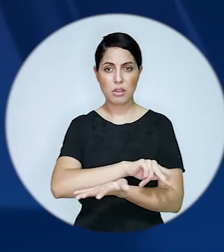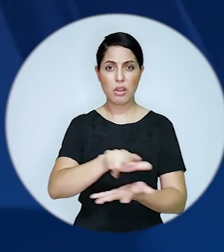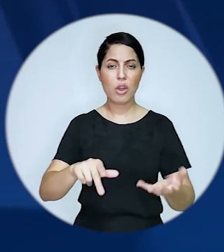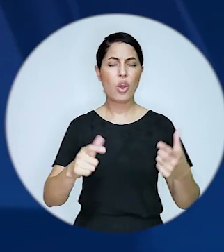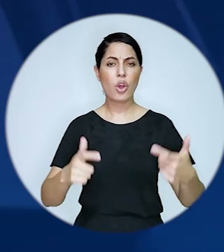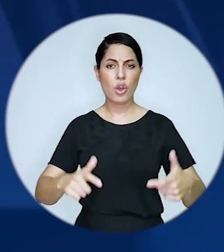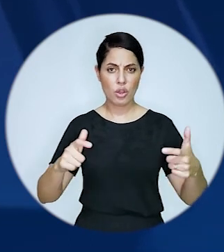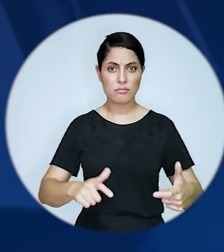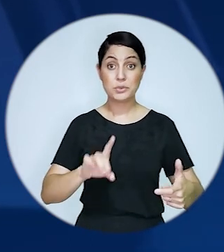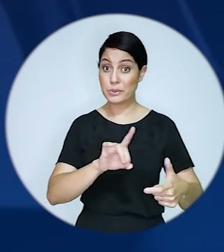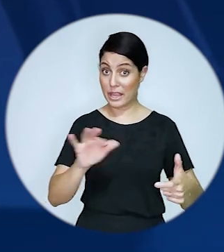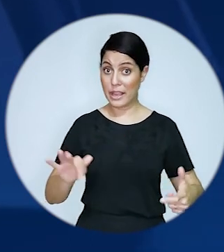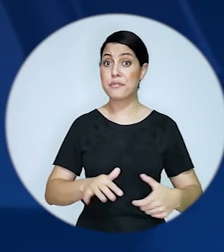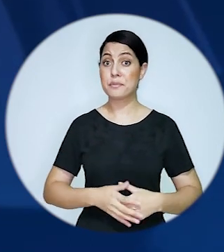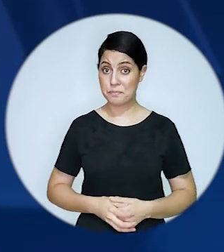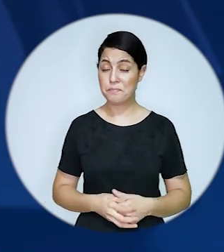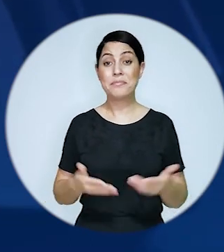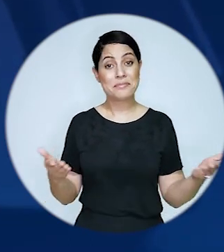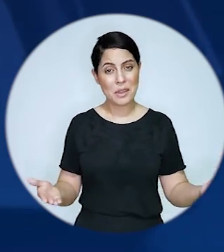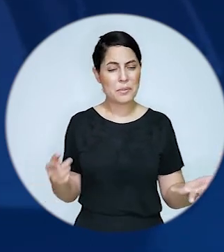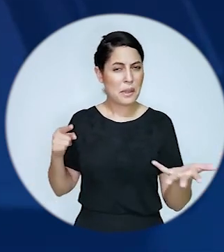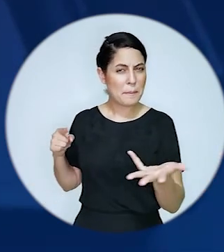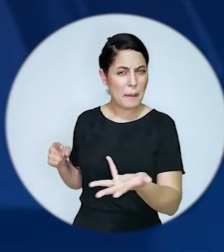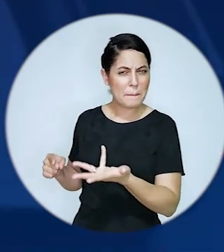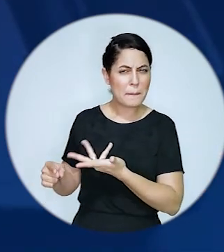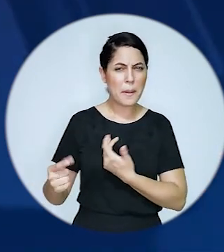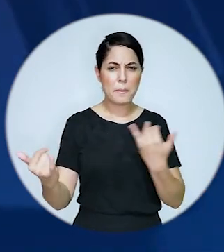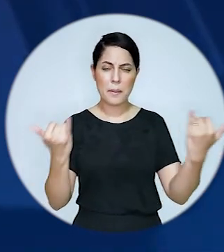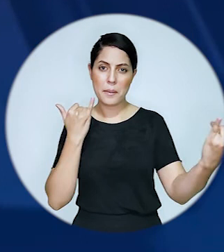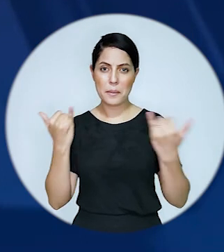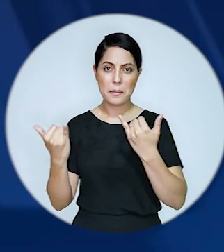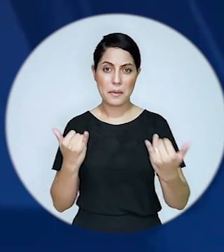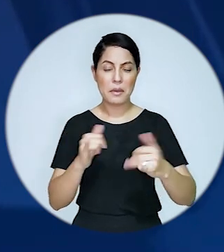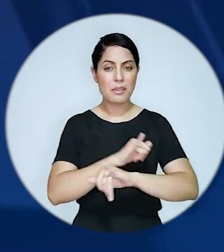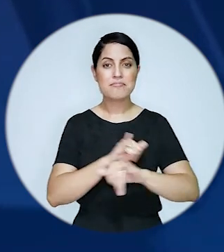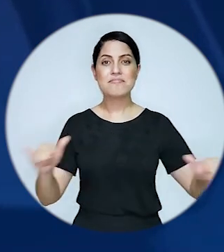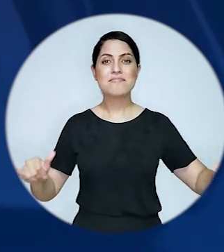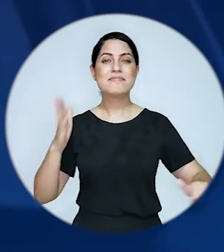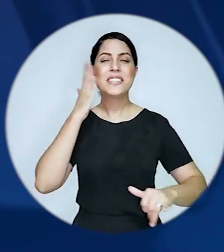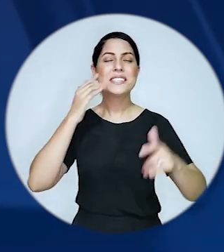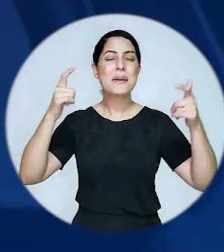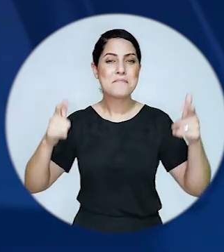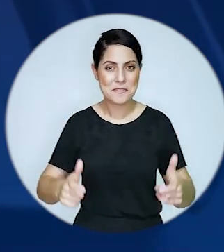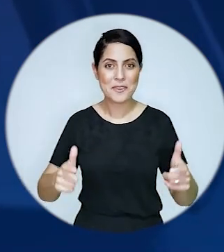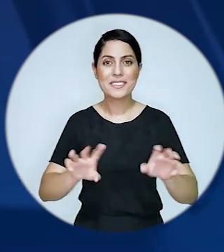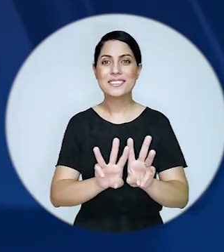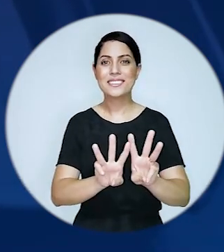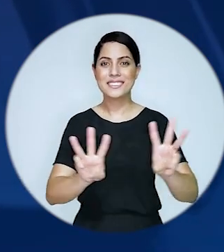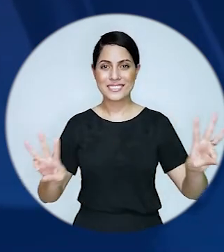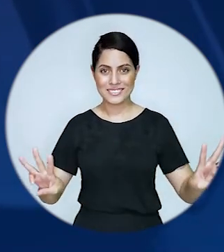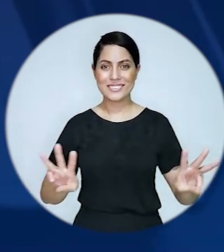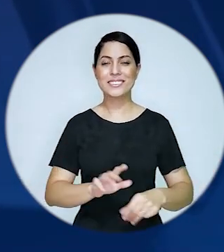e pelo conselho de trânsito do Distrito Federal essas e outras notícias na íntegra você já sabe onde